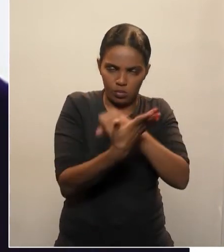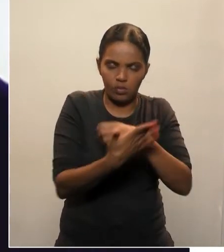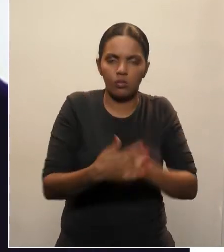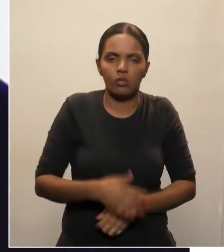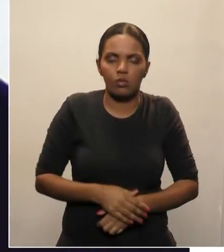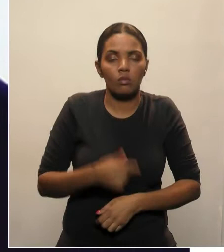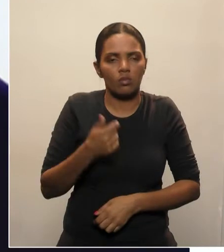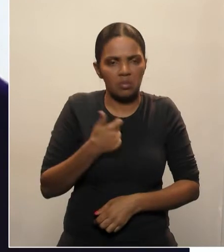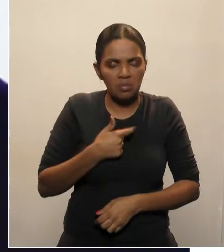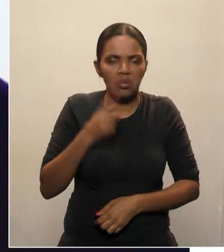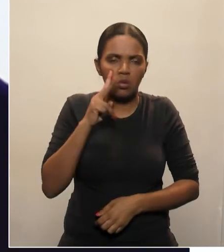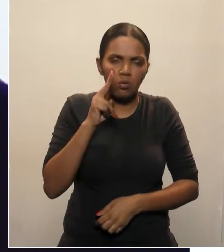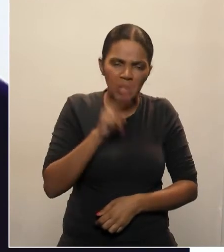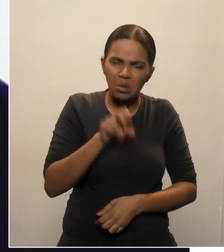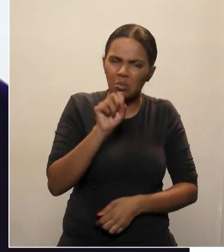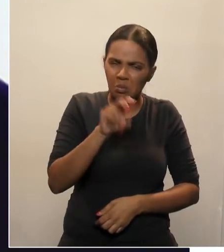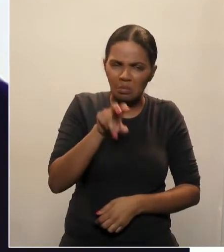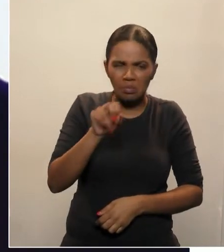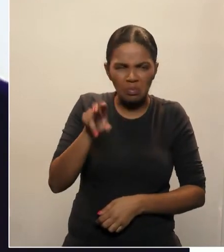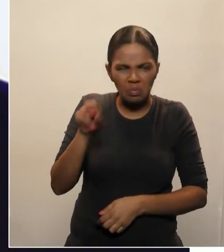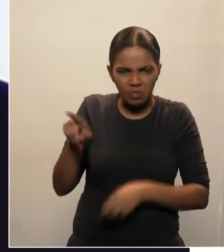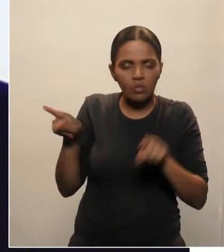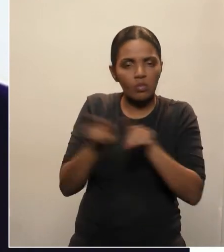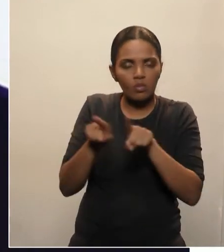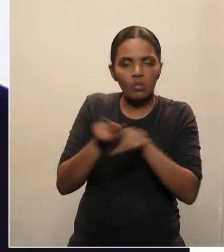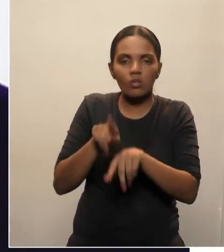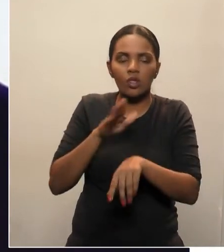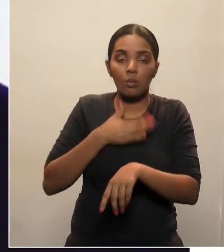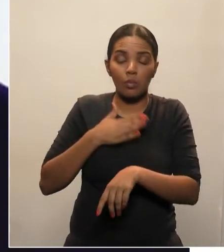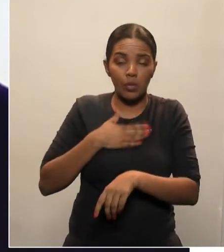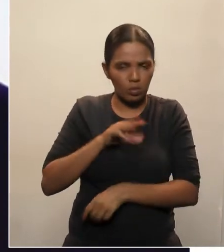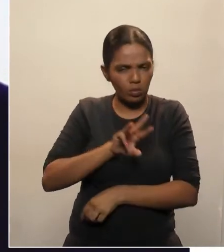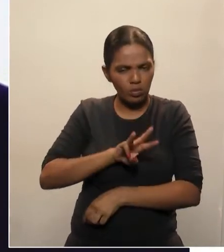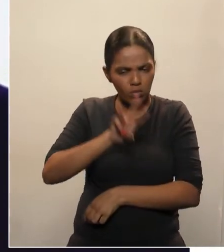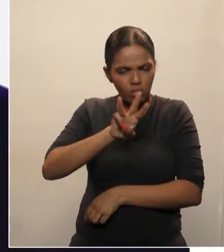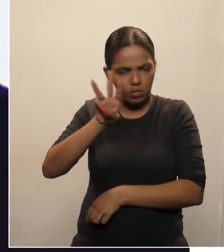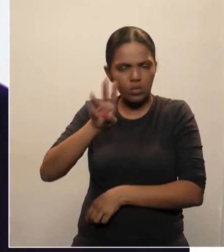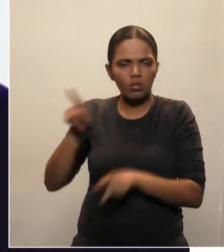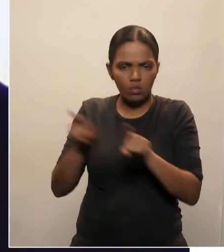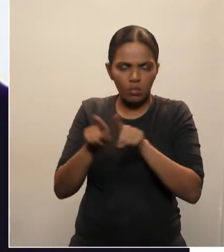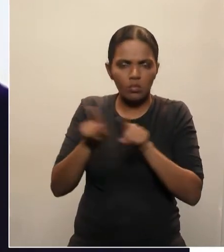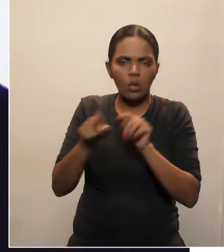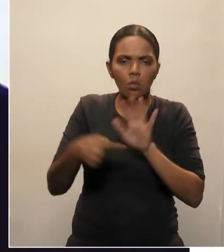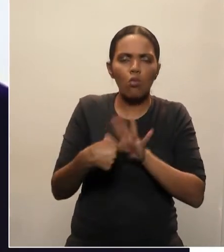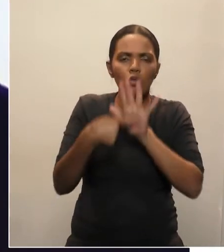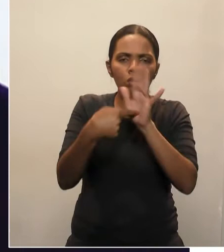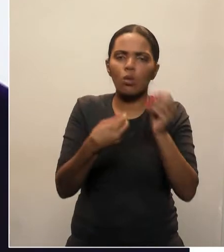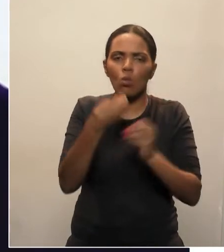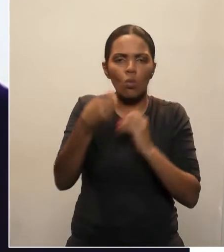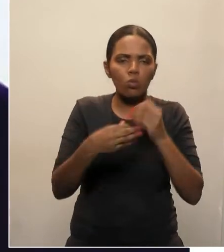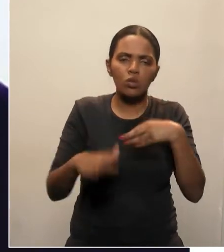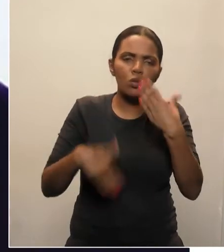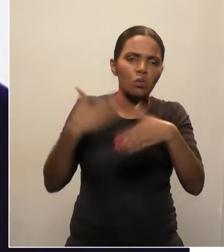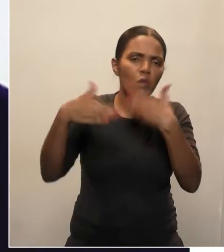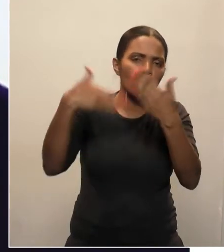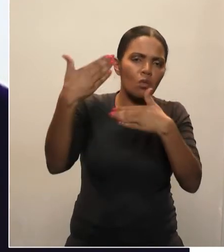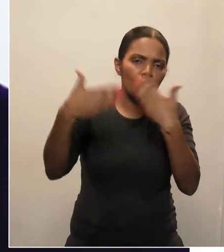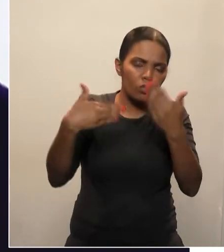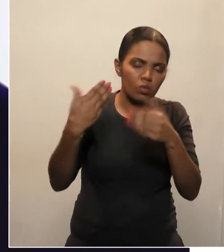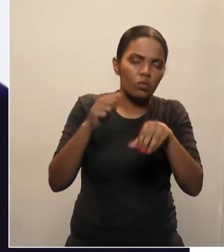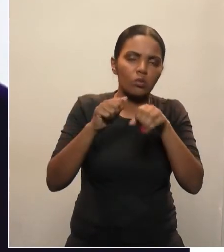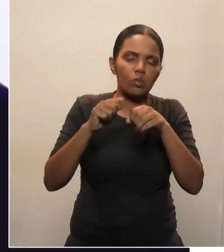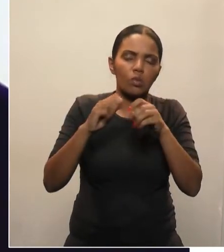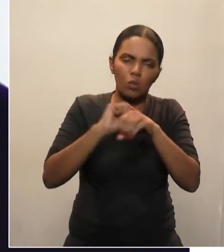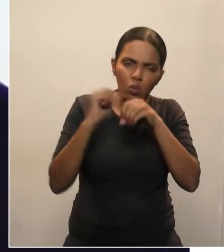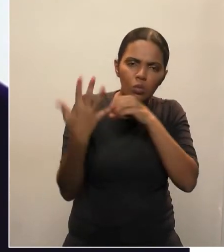os casos, nossa equipe disponibilizou no nosso site algumas ferramentas para acompanhar a evolução da pandemia no Paraná, nas cidades do Paraná, e